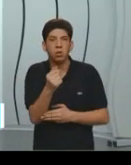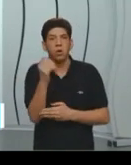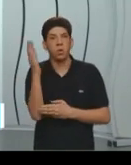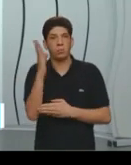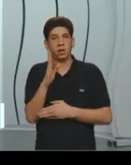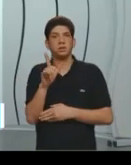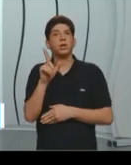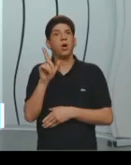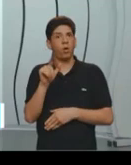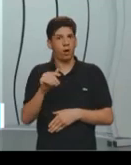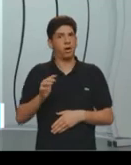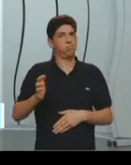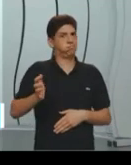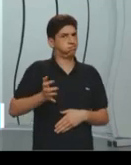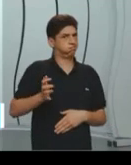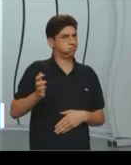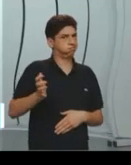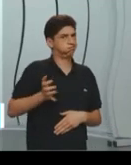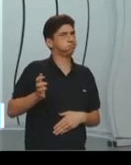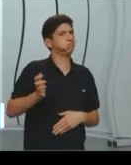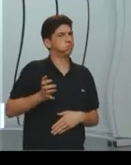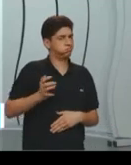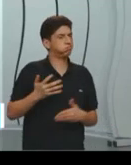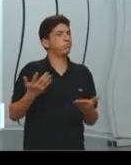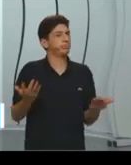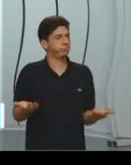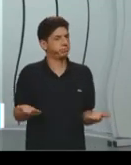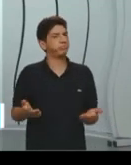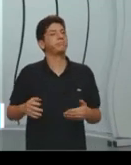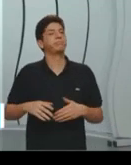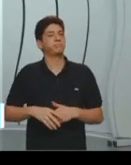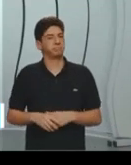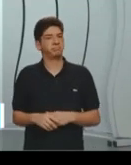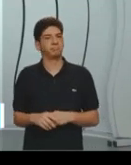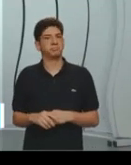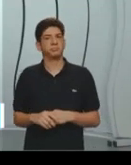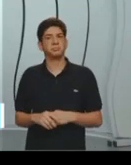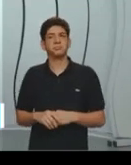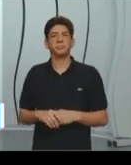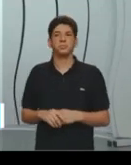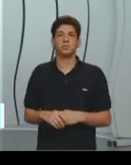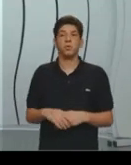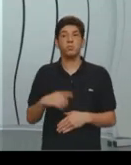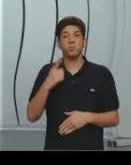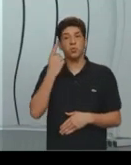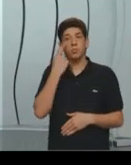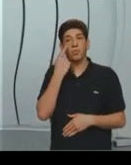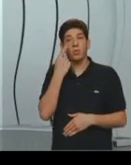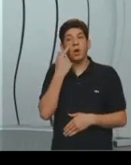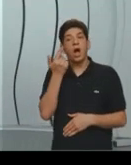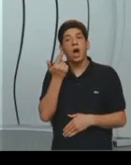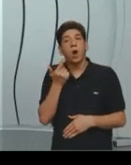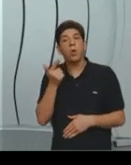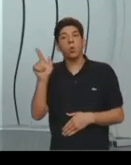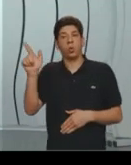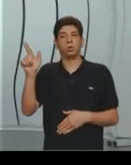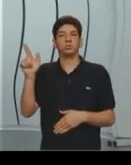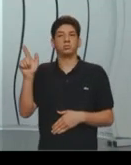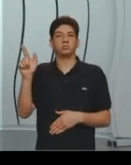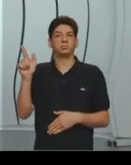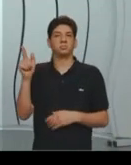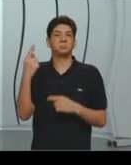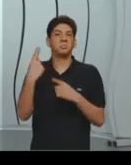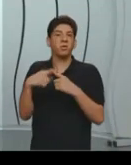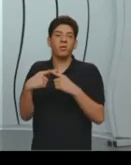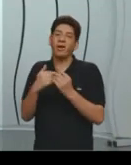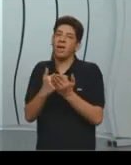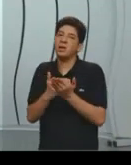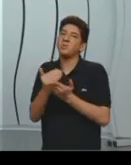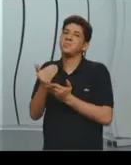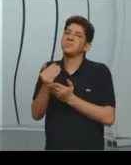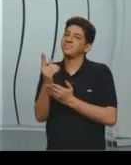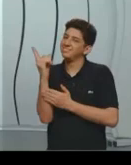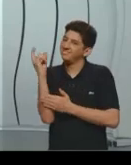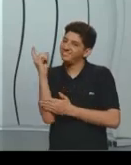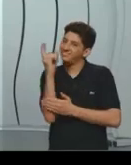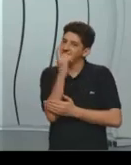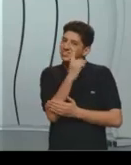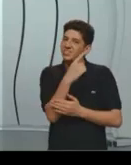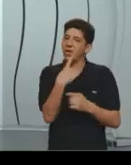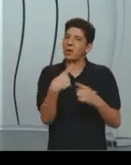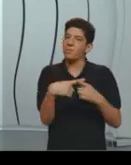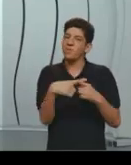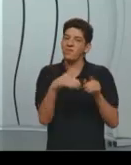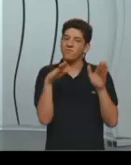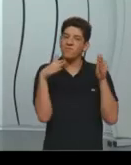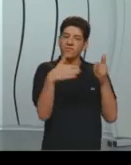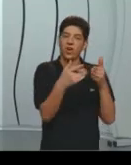Vamos observar um outro quesito, esse outro aqui, e aí a gente já começa a complexificar a questão, porque a gente não está olhando só dinheiro, a gente vai